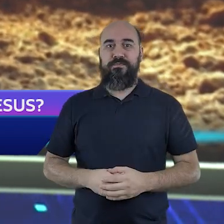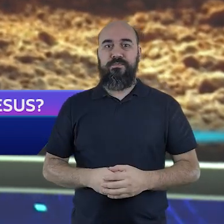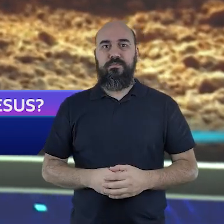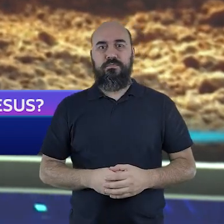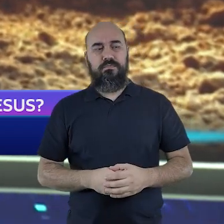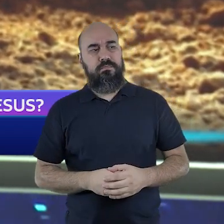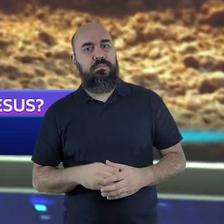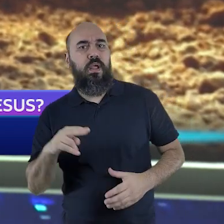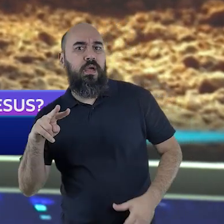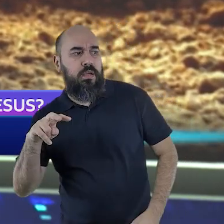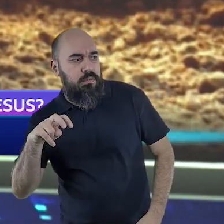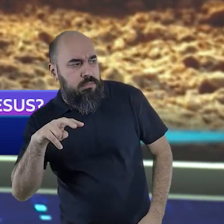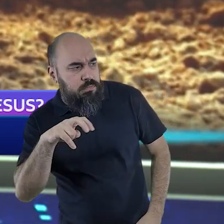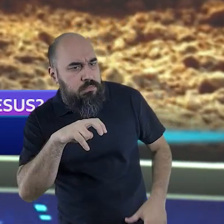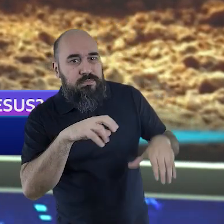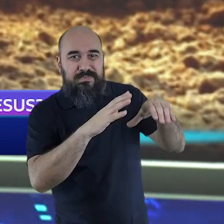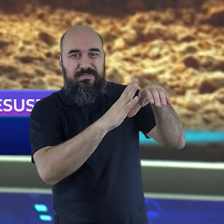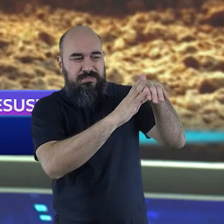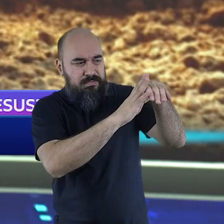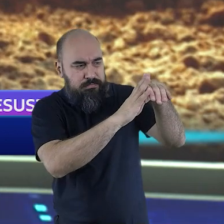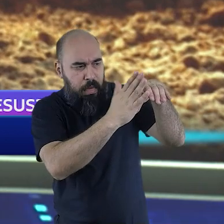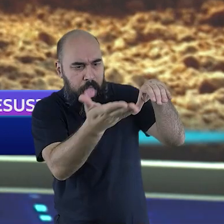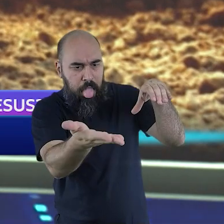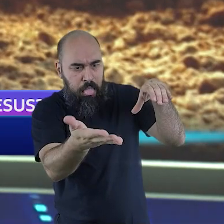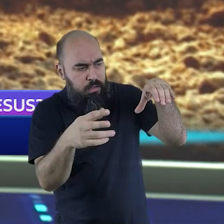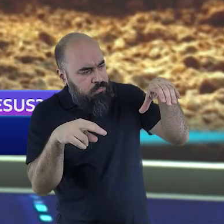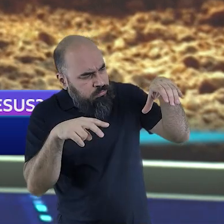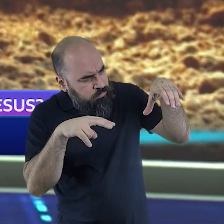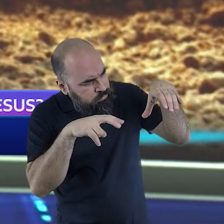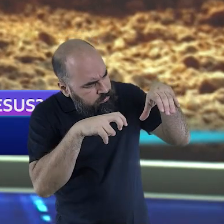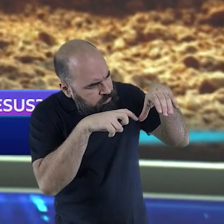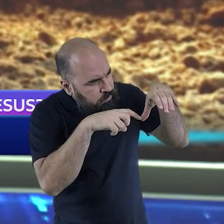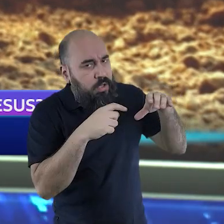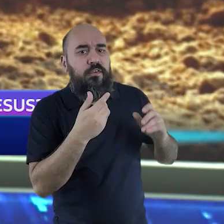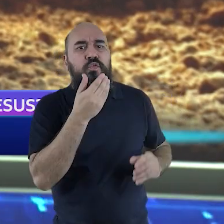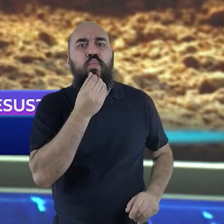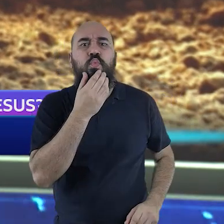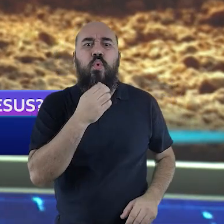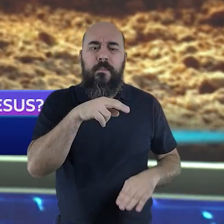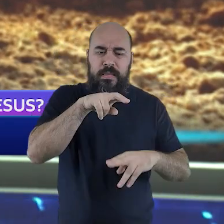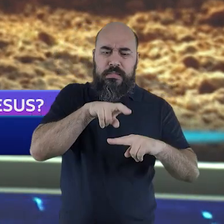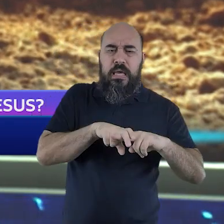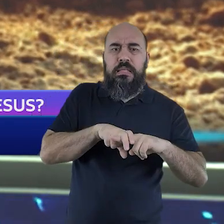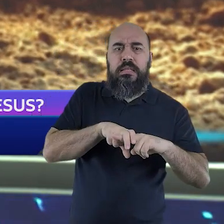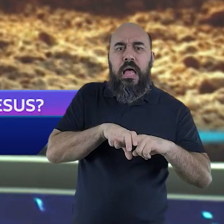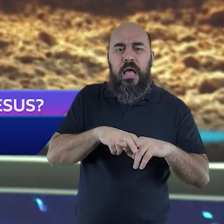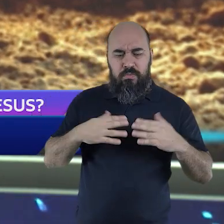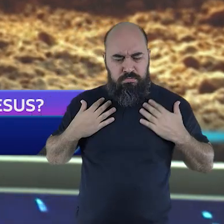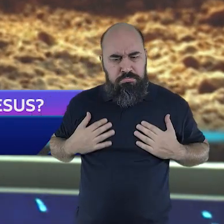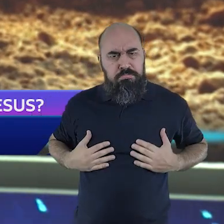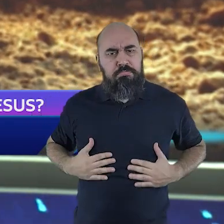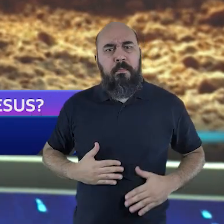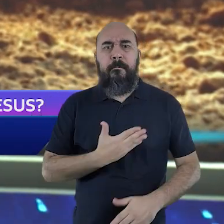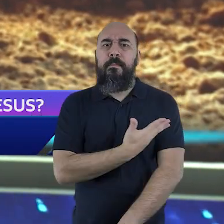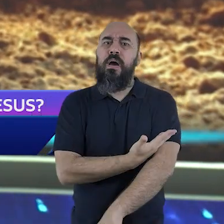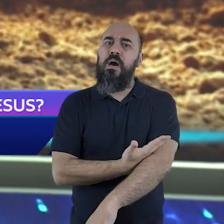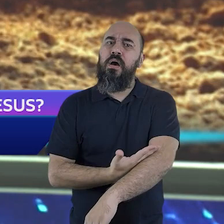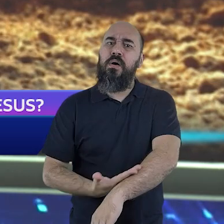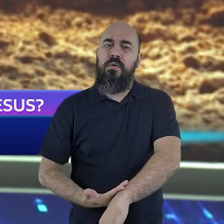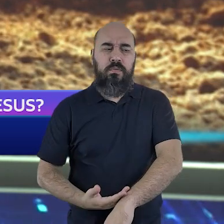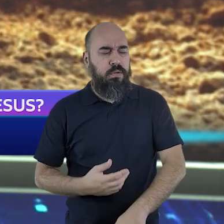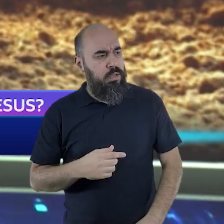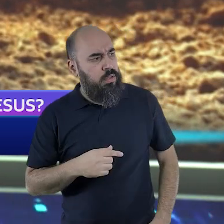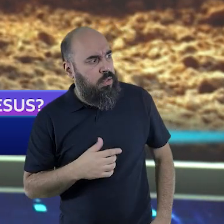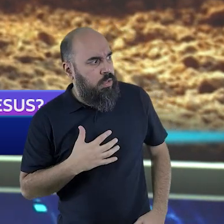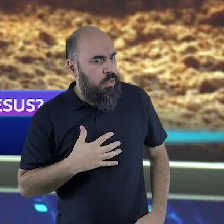viram um jovem assentado do lado direito vestido de branco e ficaram surpreendidas e atemorizadas ele porém lhes